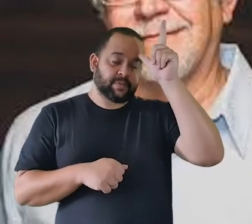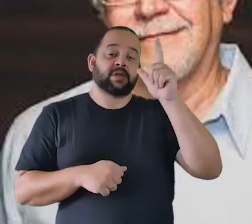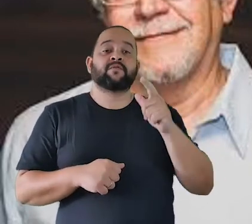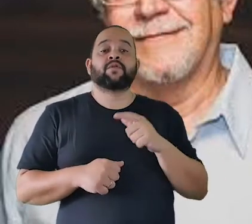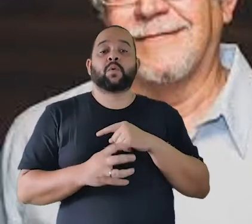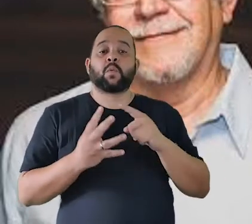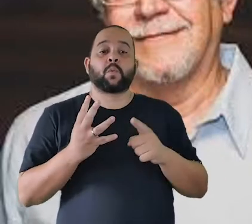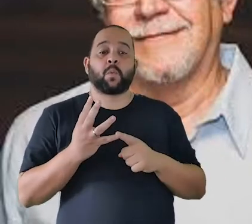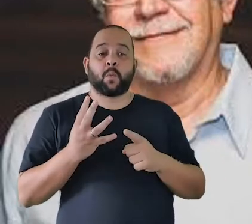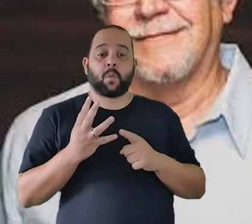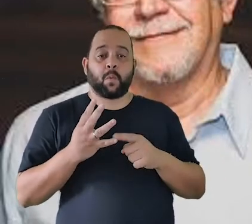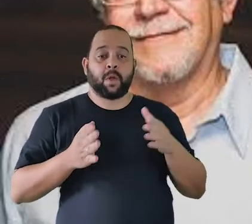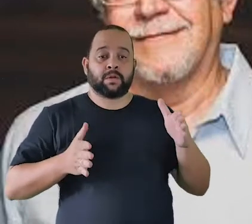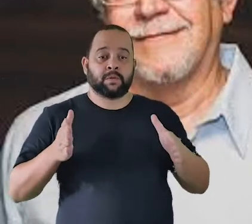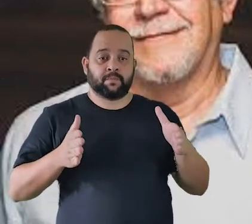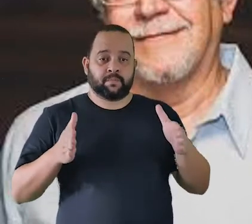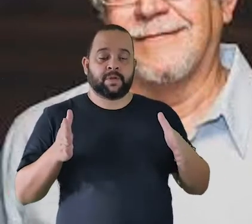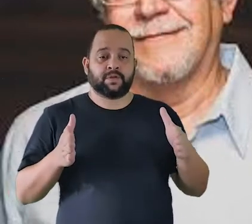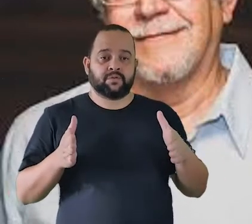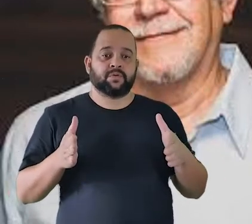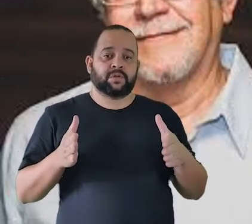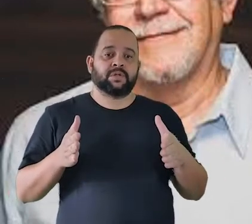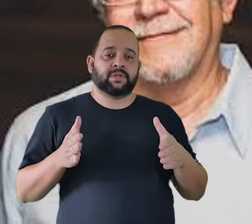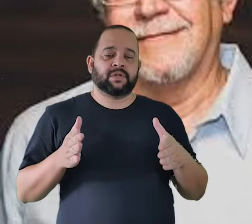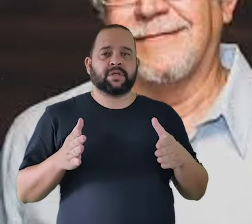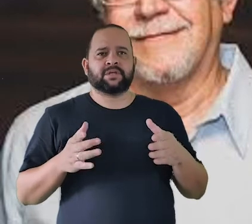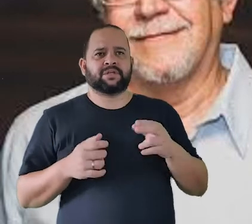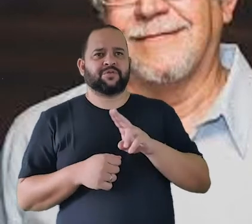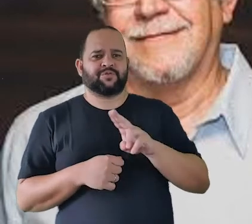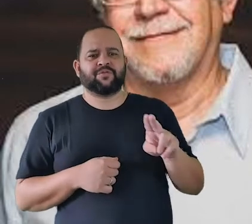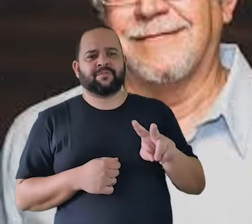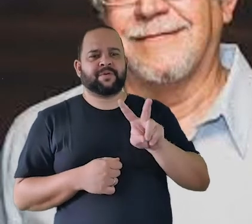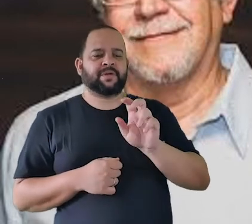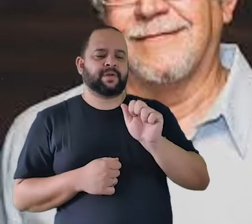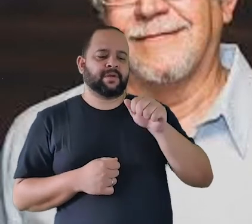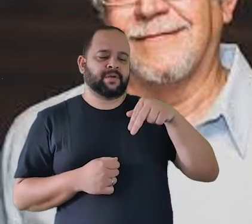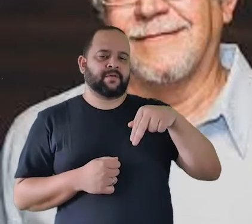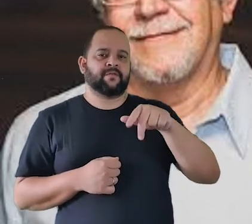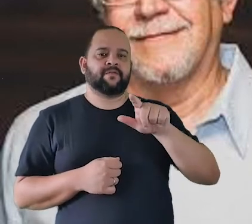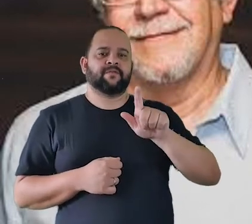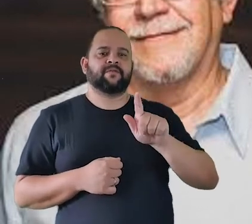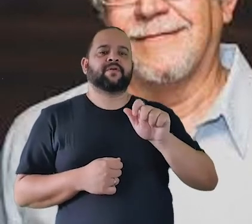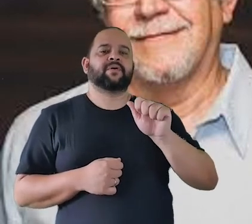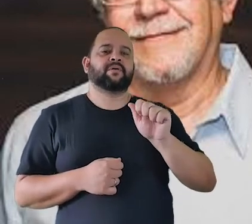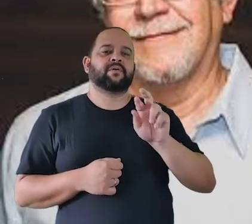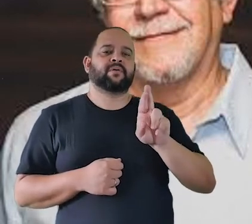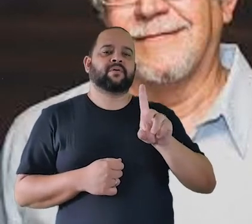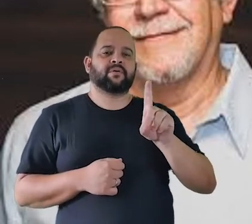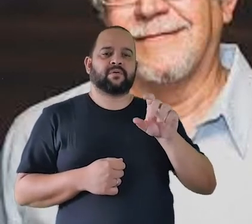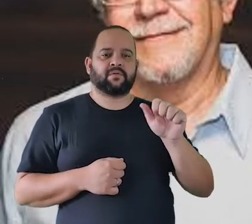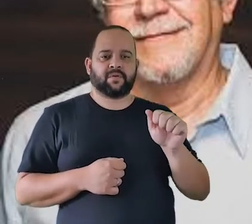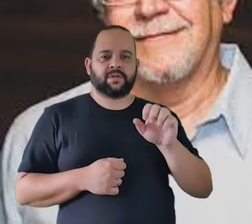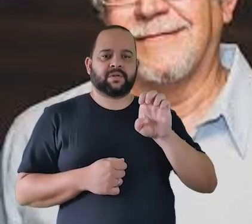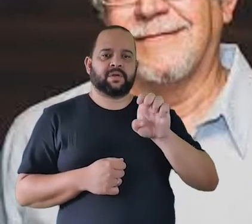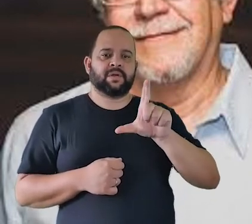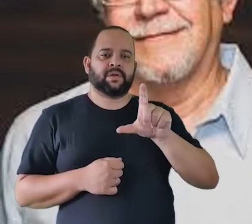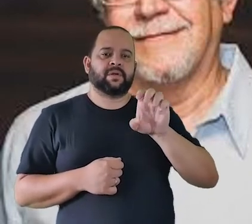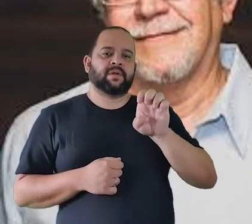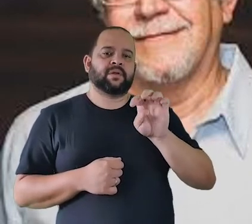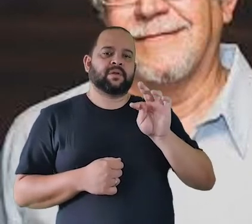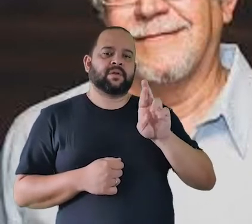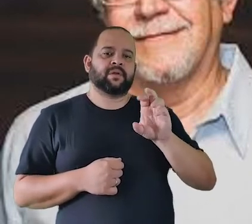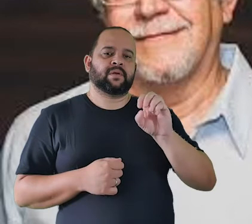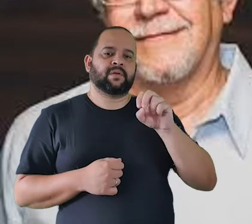quarto período composicional dele que a pode chamar de vanguarda eletrônica porque daí ele começa a experimentar realmente com a